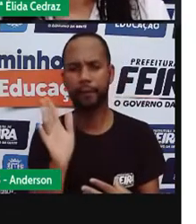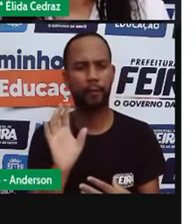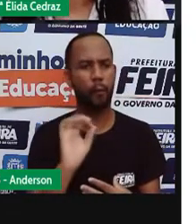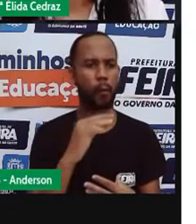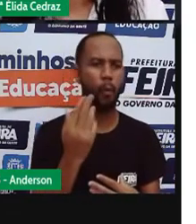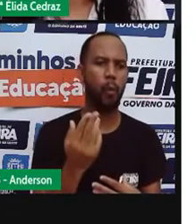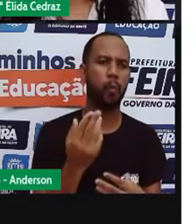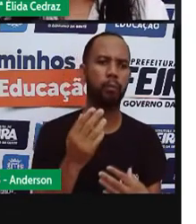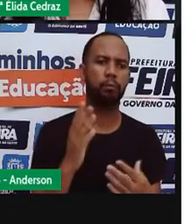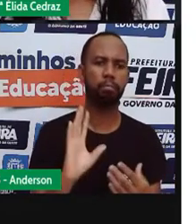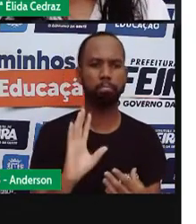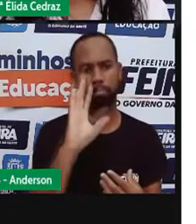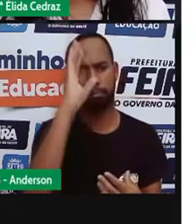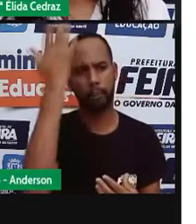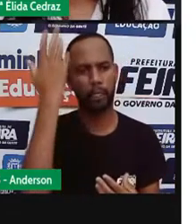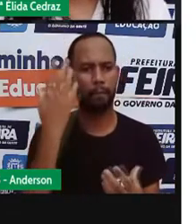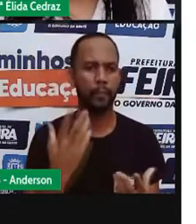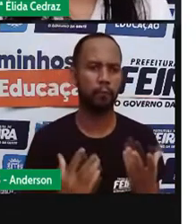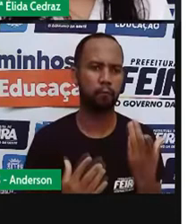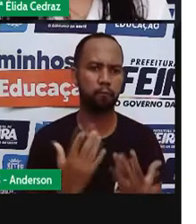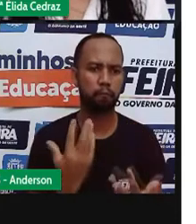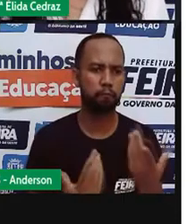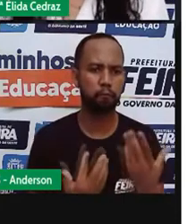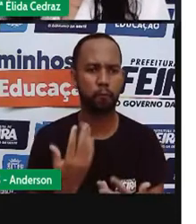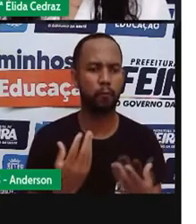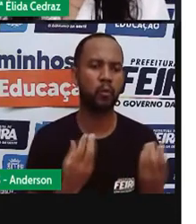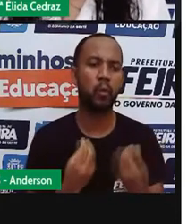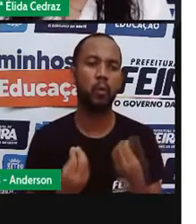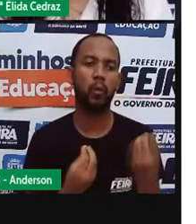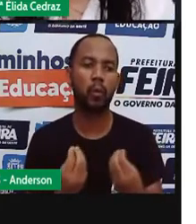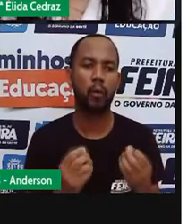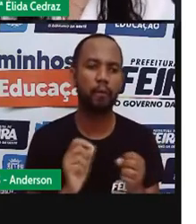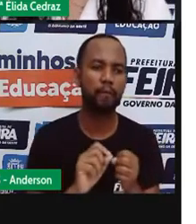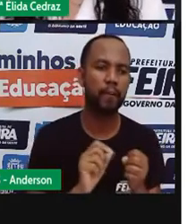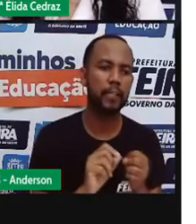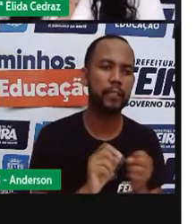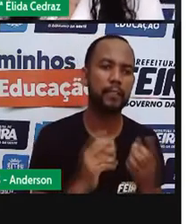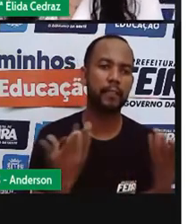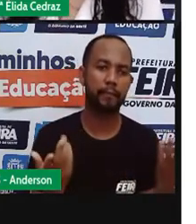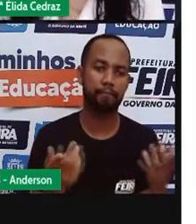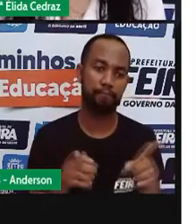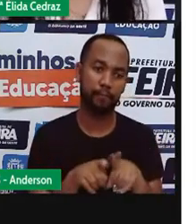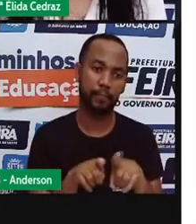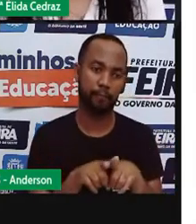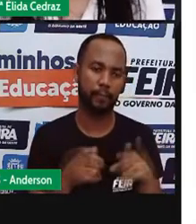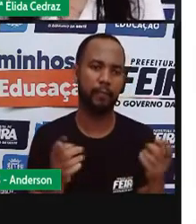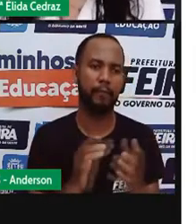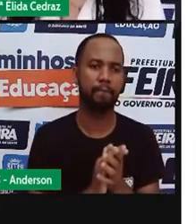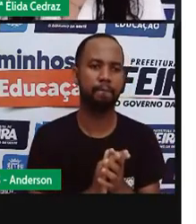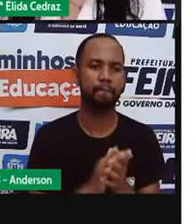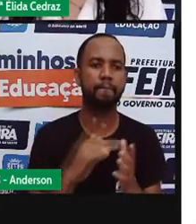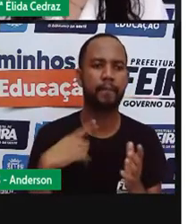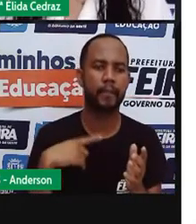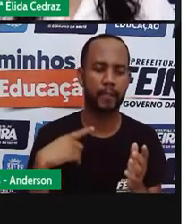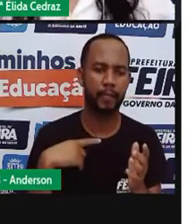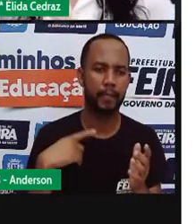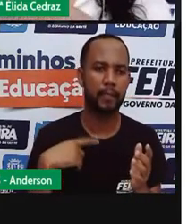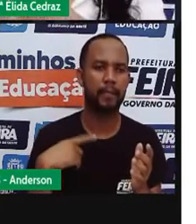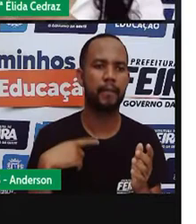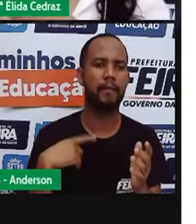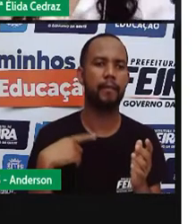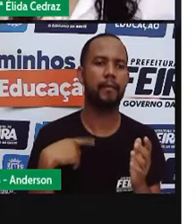caso de incêndio, o que fazer. Quando nós compramos um carro, o carro vem com um manual de instruções,